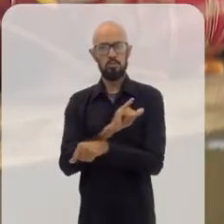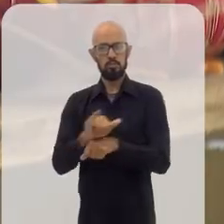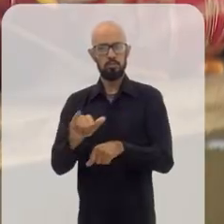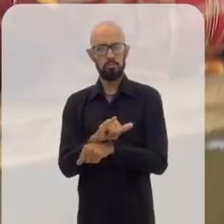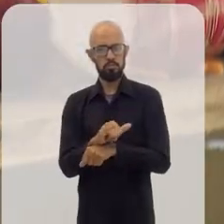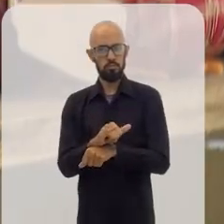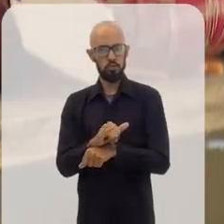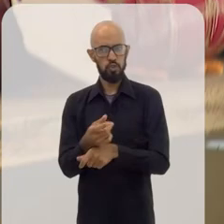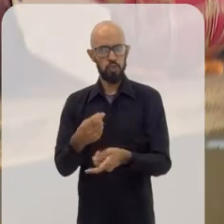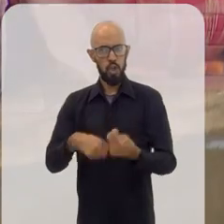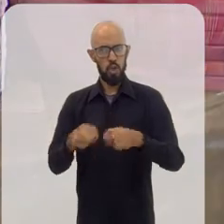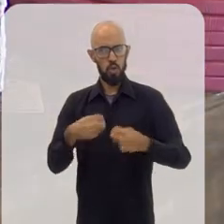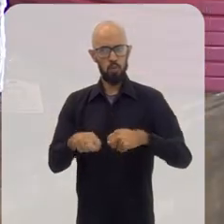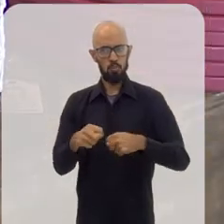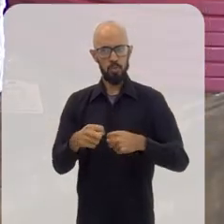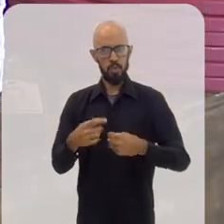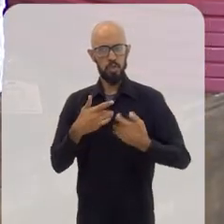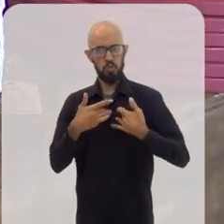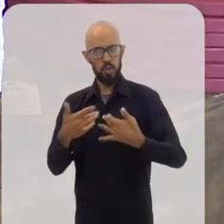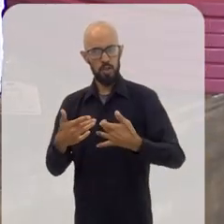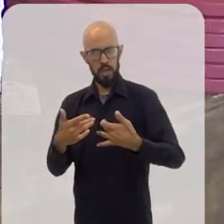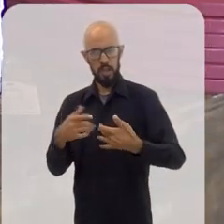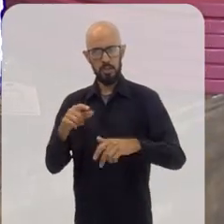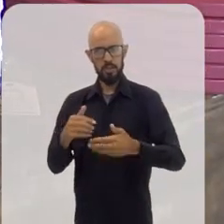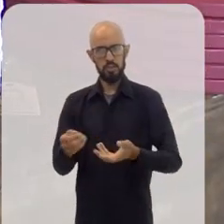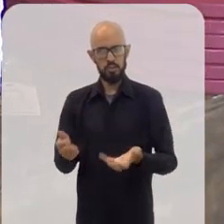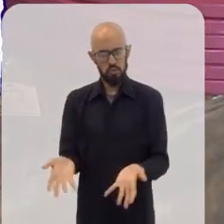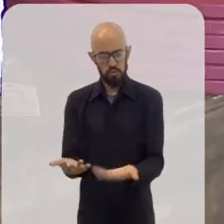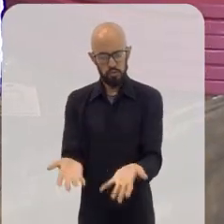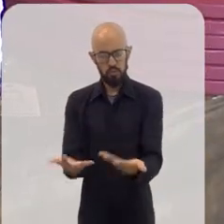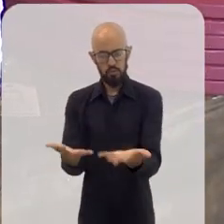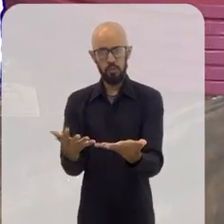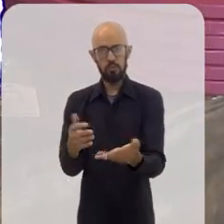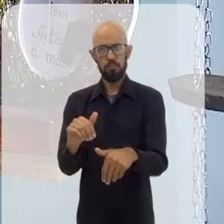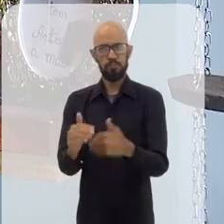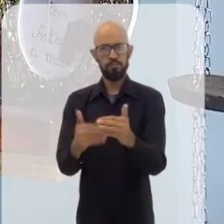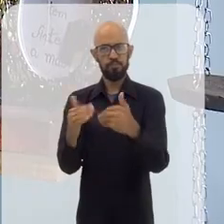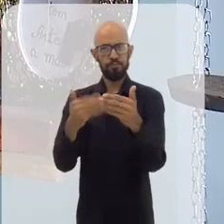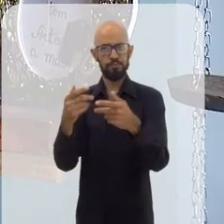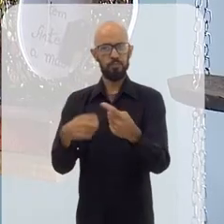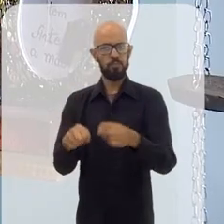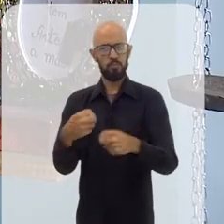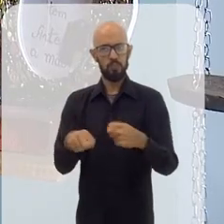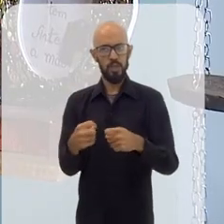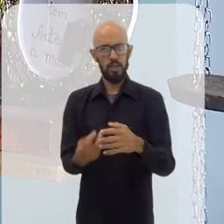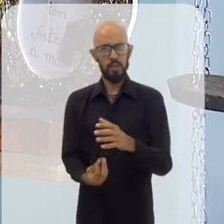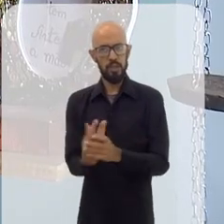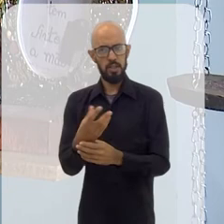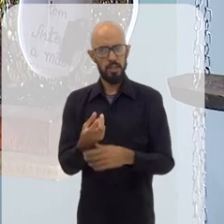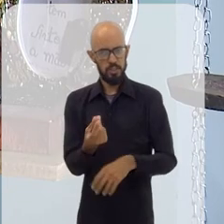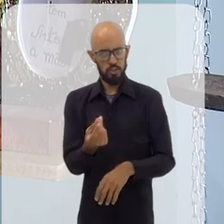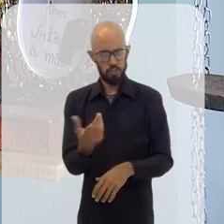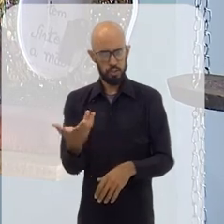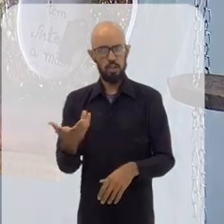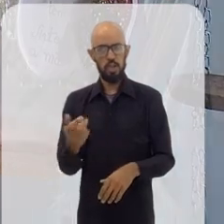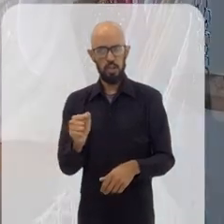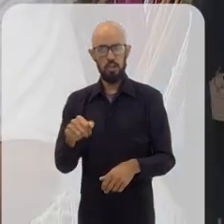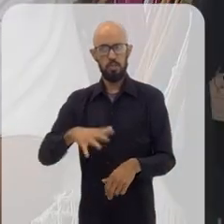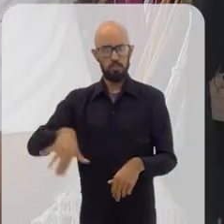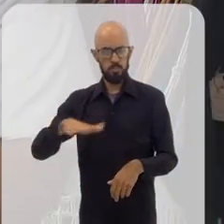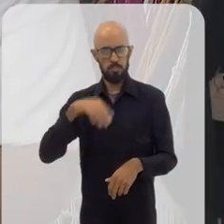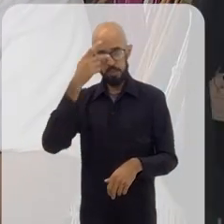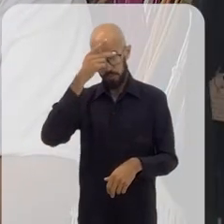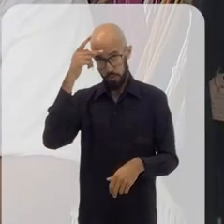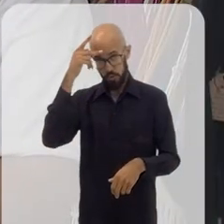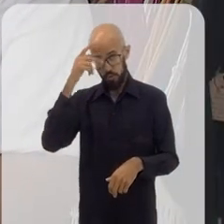também de economia solidária, onde a gente visa fomentar o desenvolvimento econômico e gera renda, gera oportunidade de negócios,